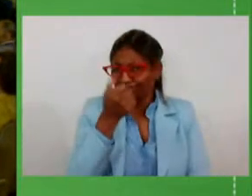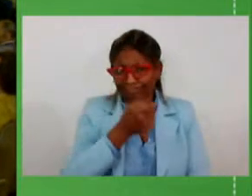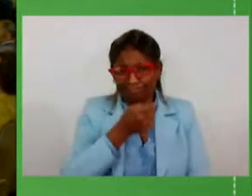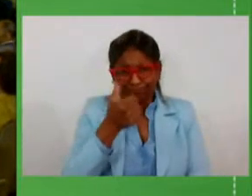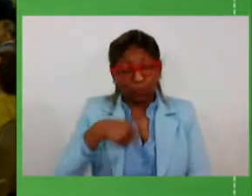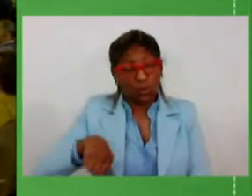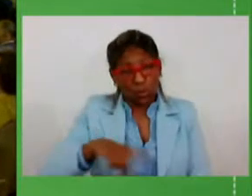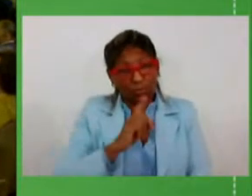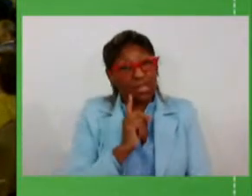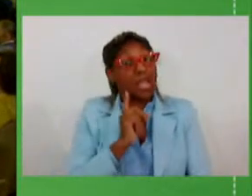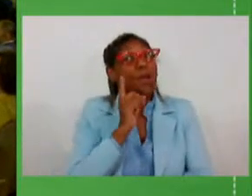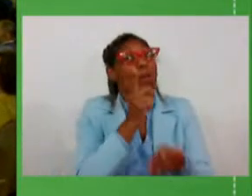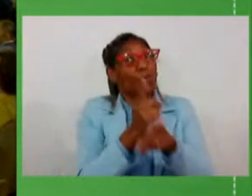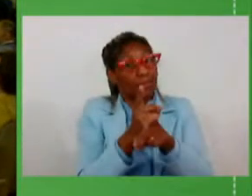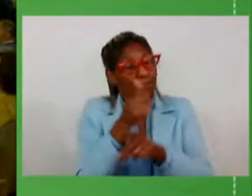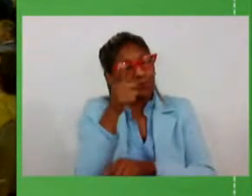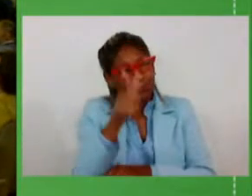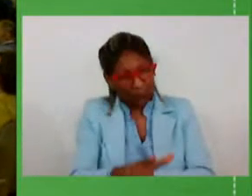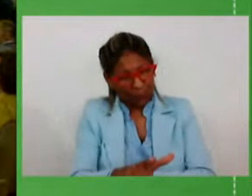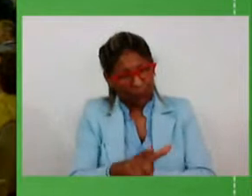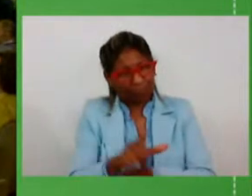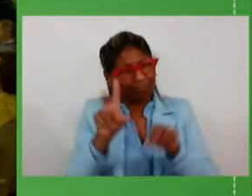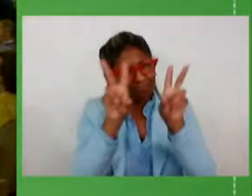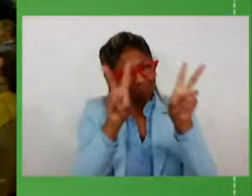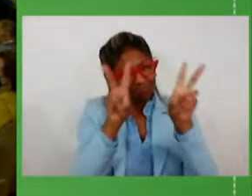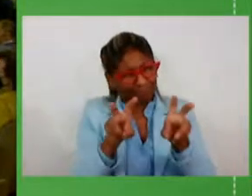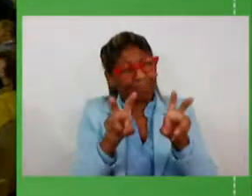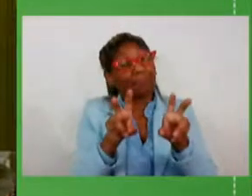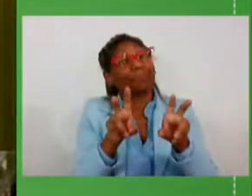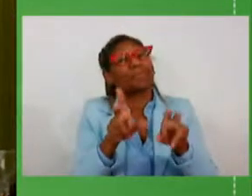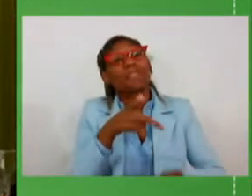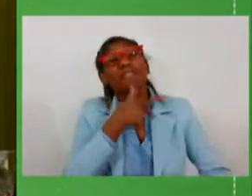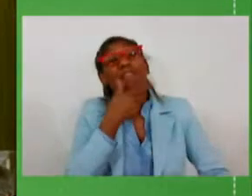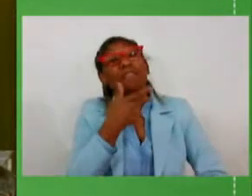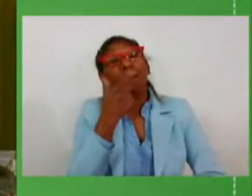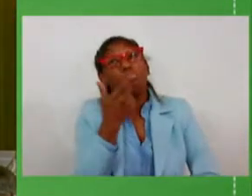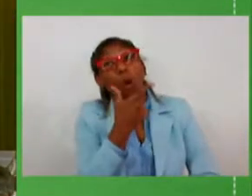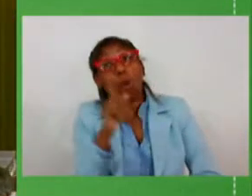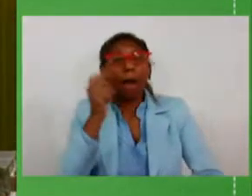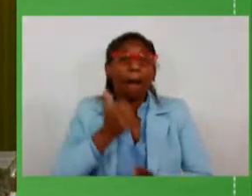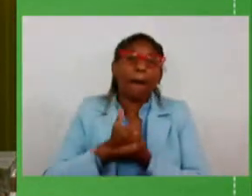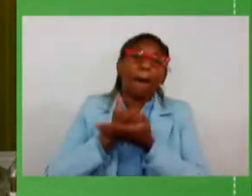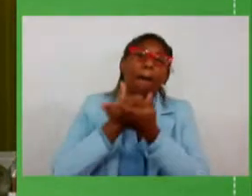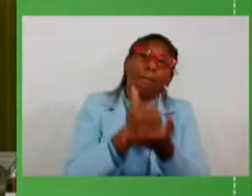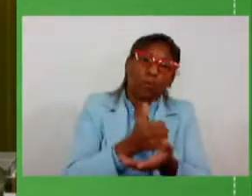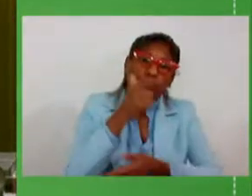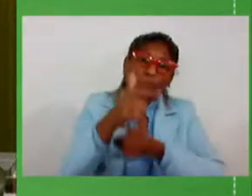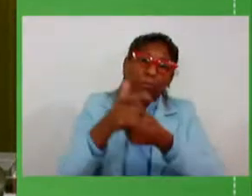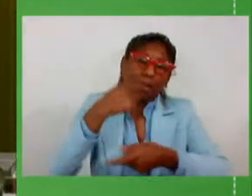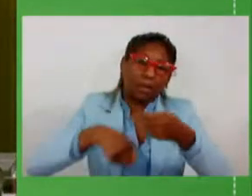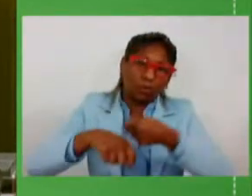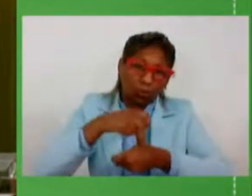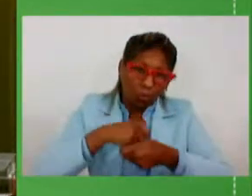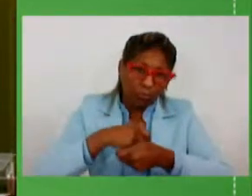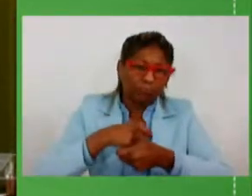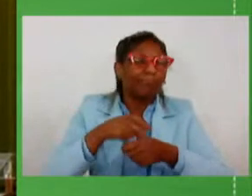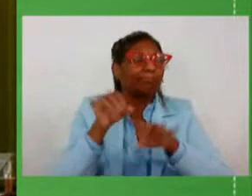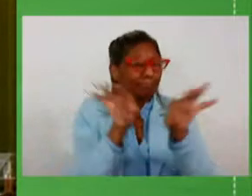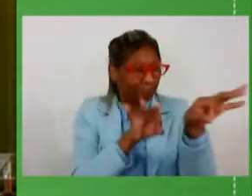reencontrar para falar sobre outras iniciativas de apoio à atividade econômica que estão sendo estruturadas